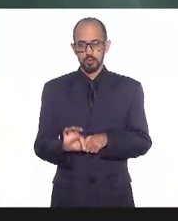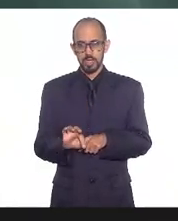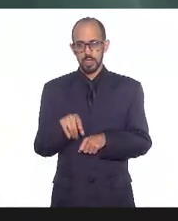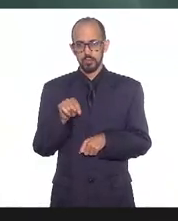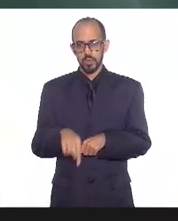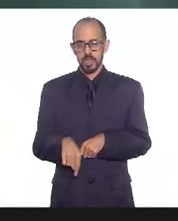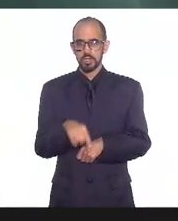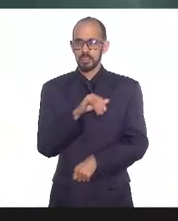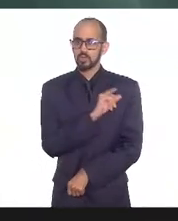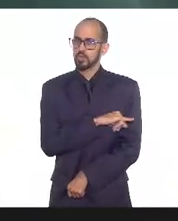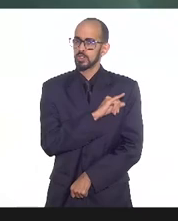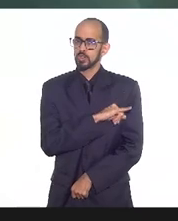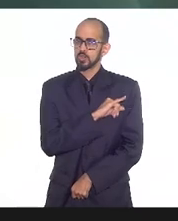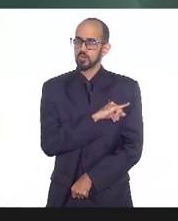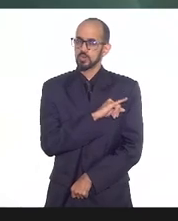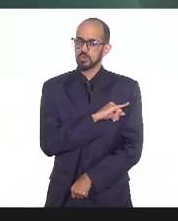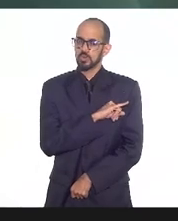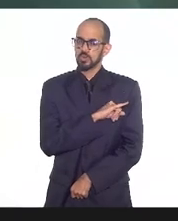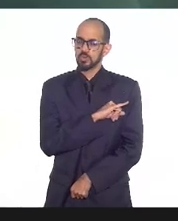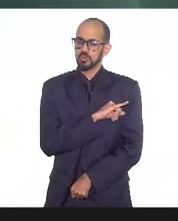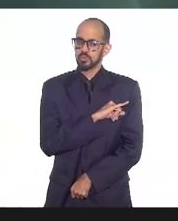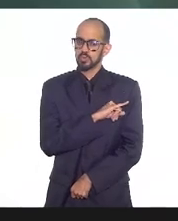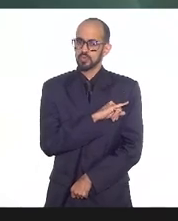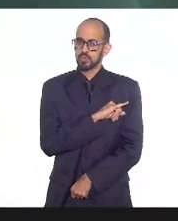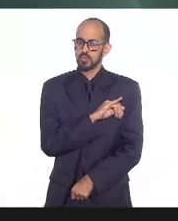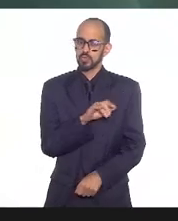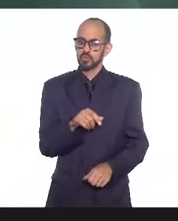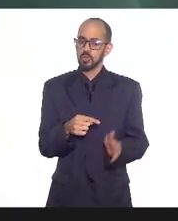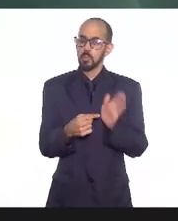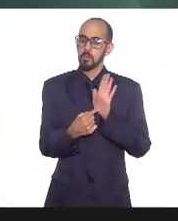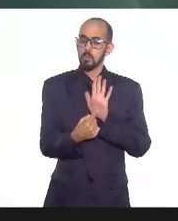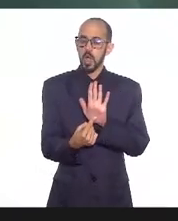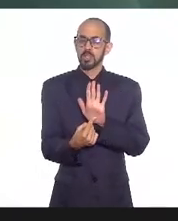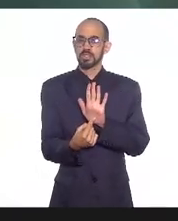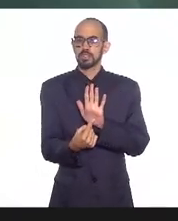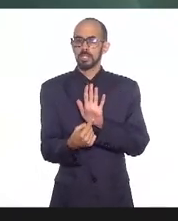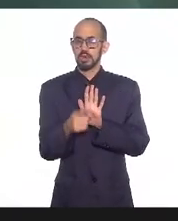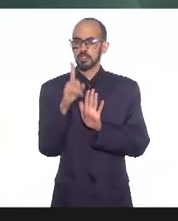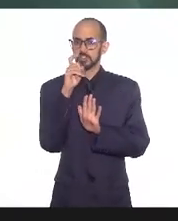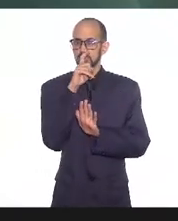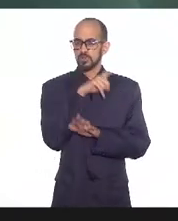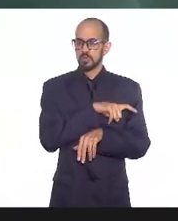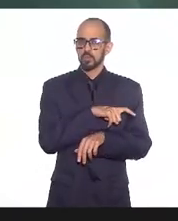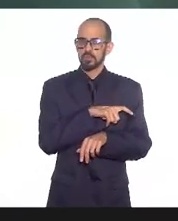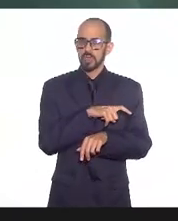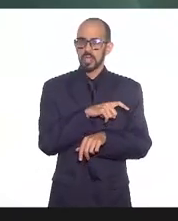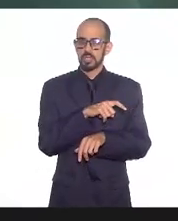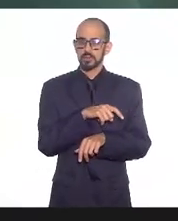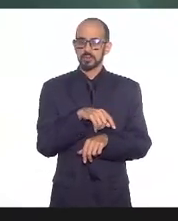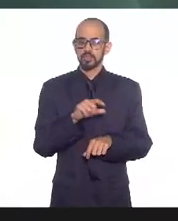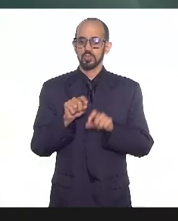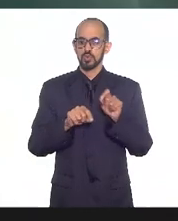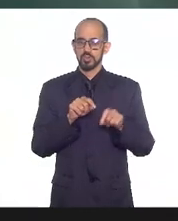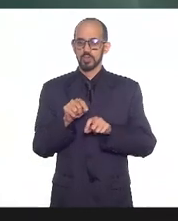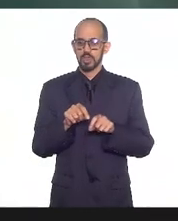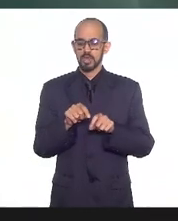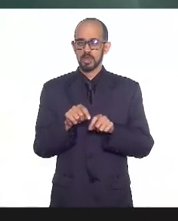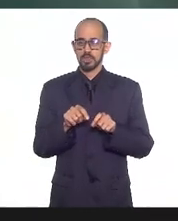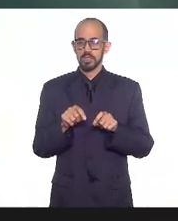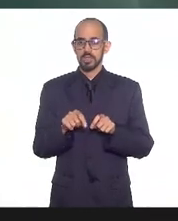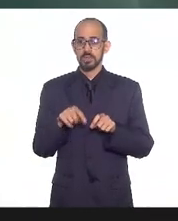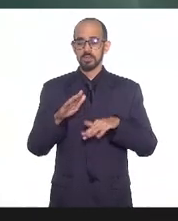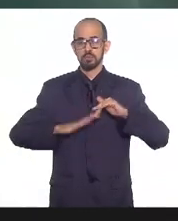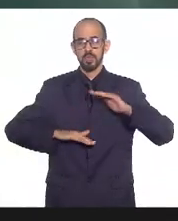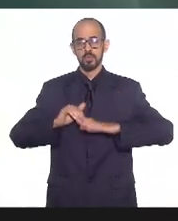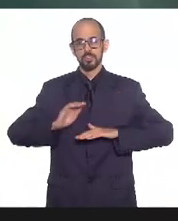então isso isso sinaliza as dificuldades que os colegas estão encontrando